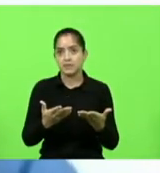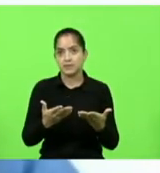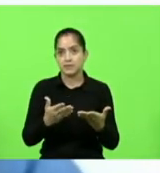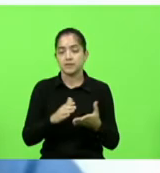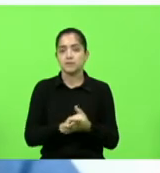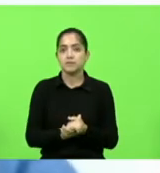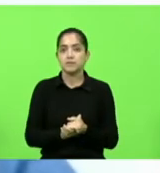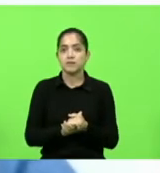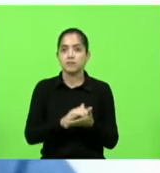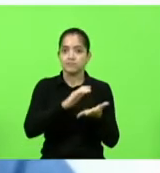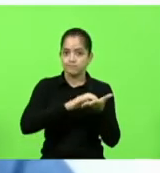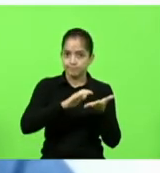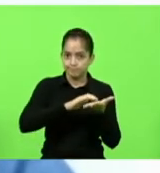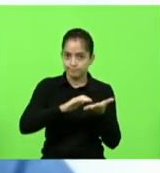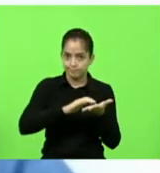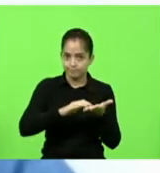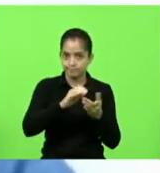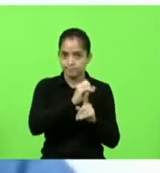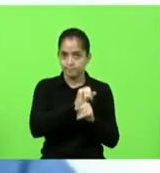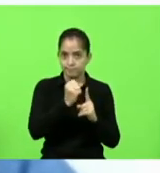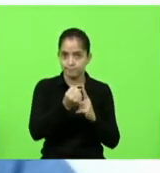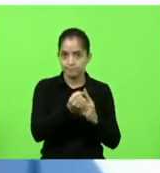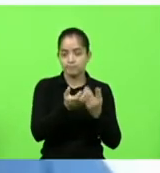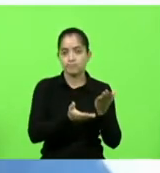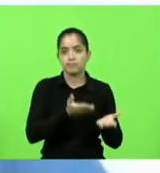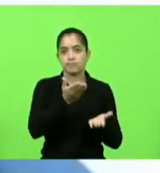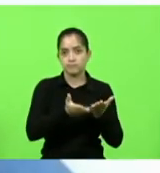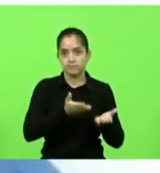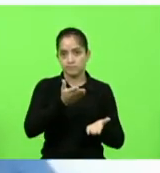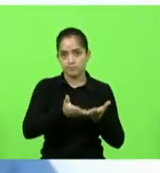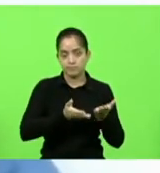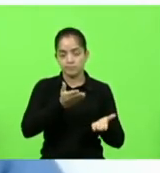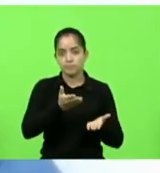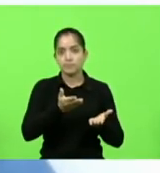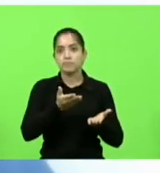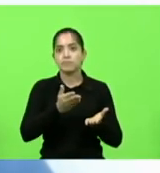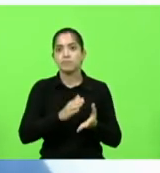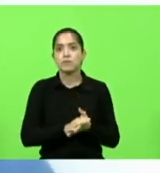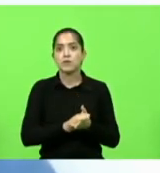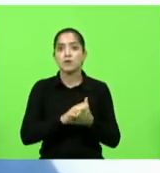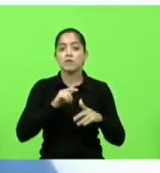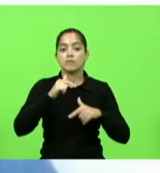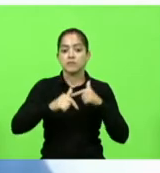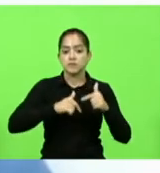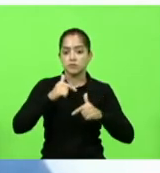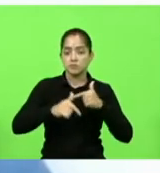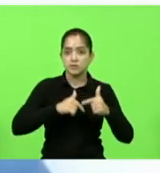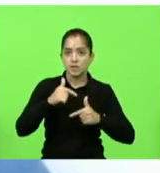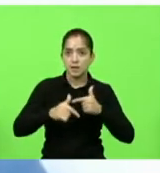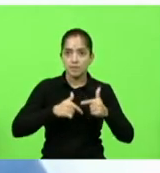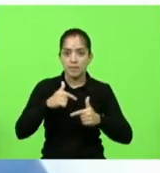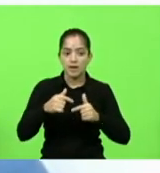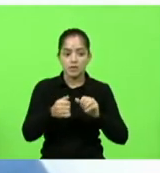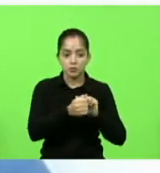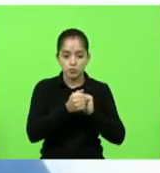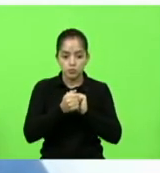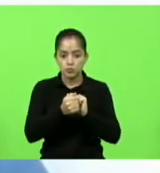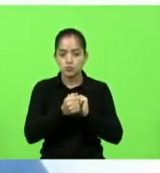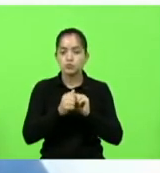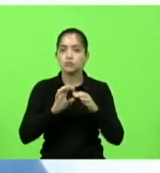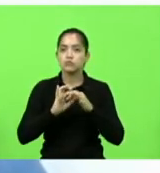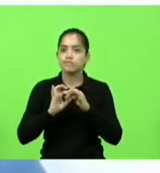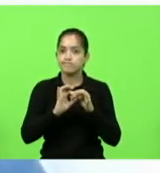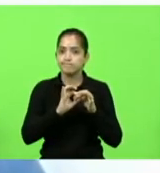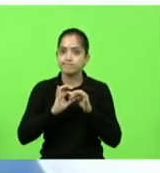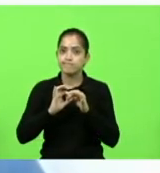da Secretaria de Assistência Social do Estado, vamos fazer um trabalho conjunto que vai ser bom para